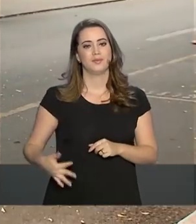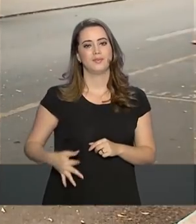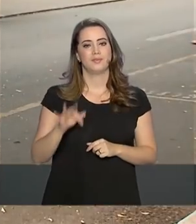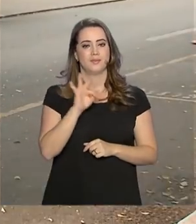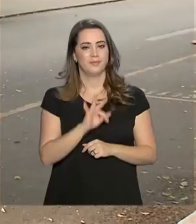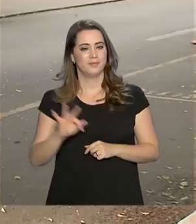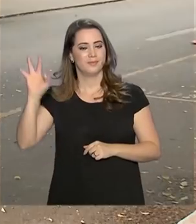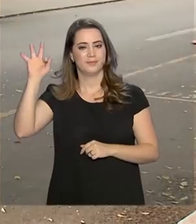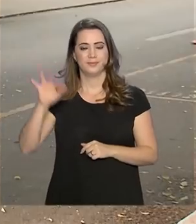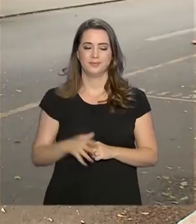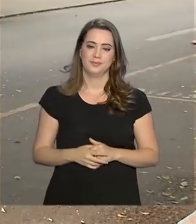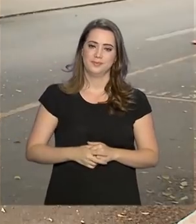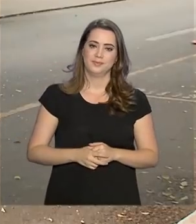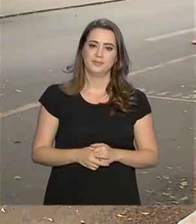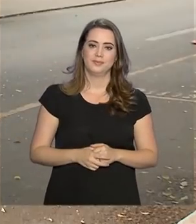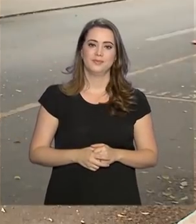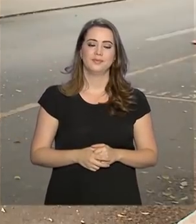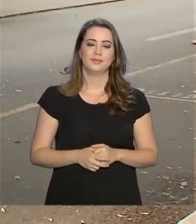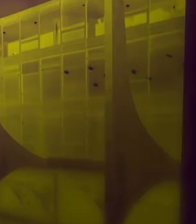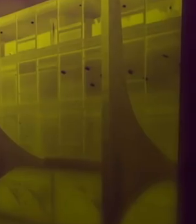NBR, a TV do governo federal.